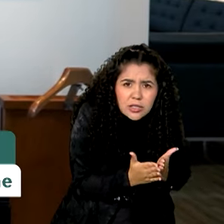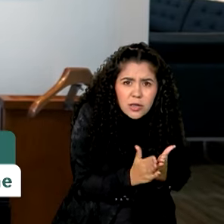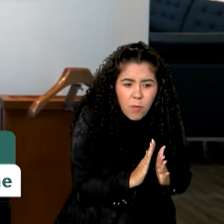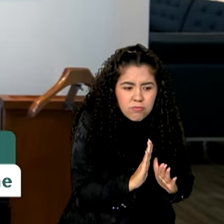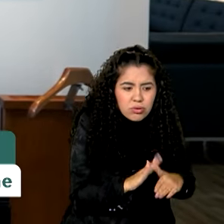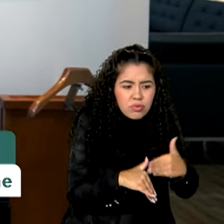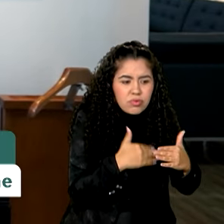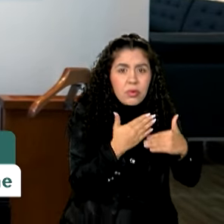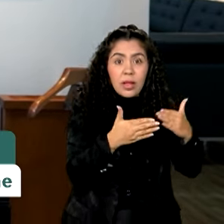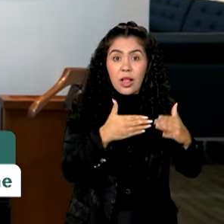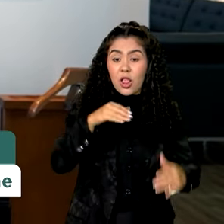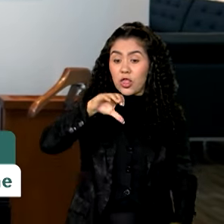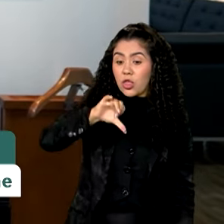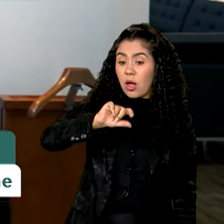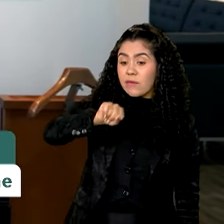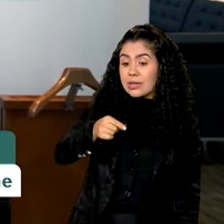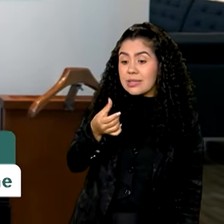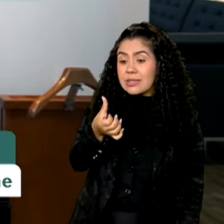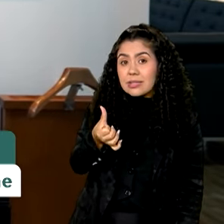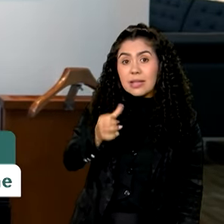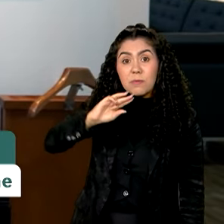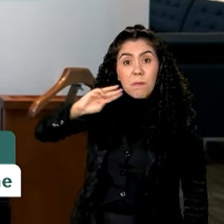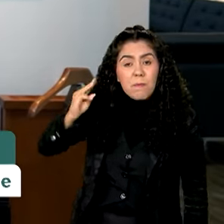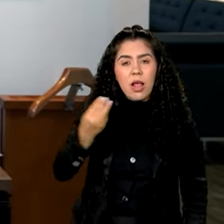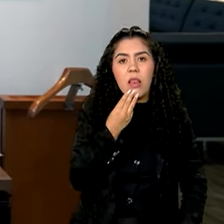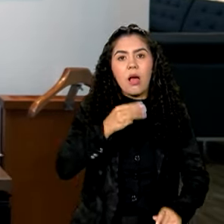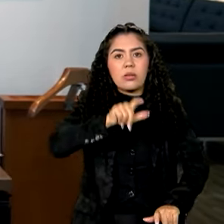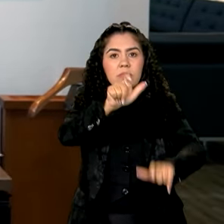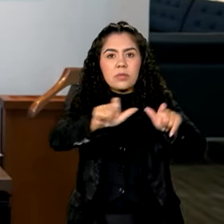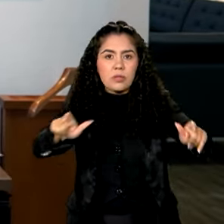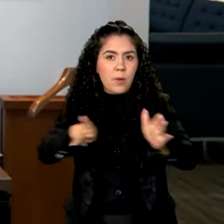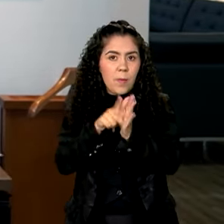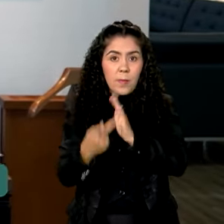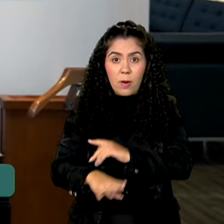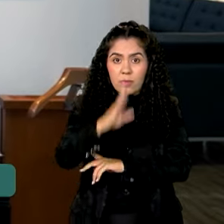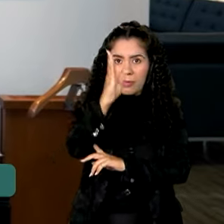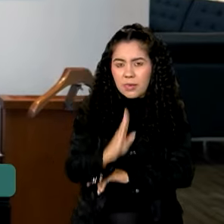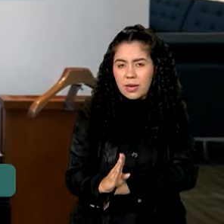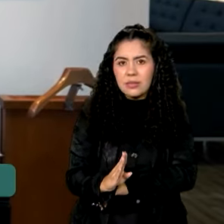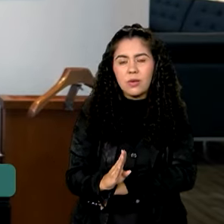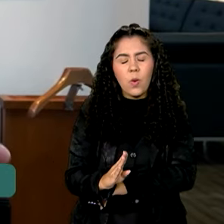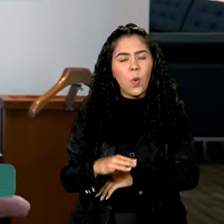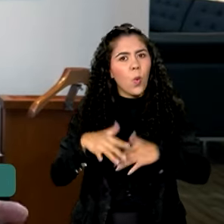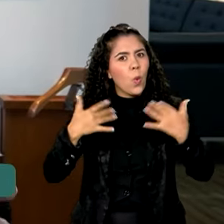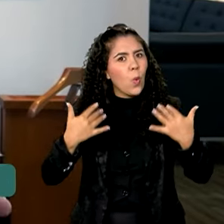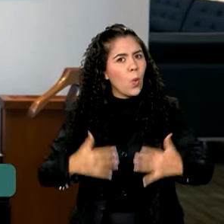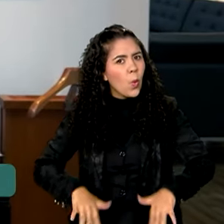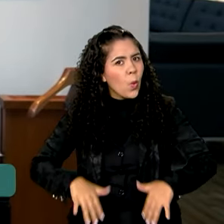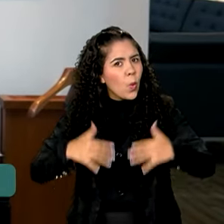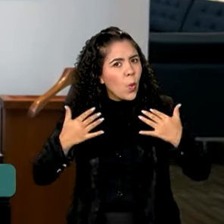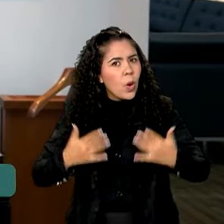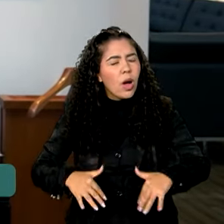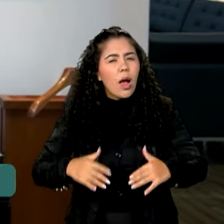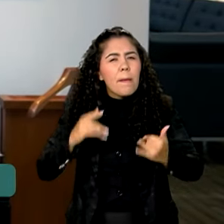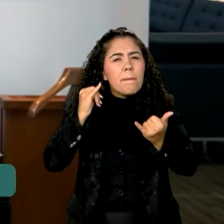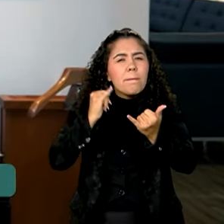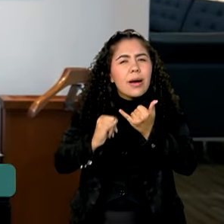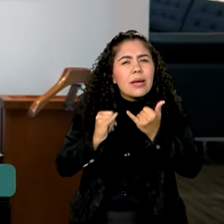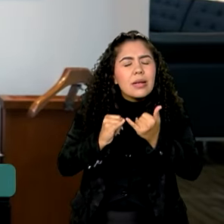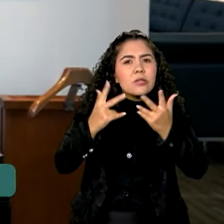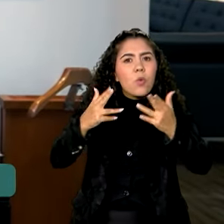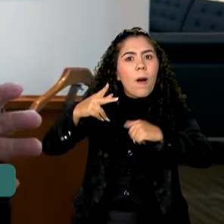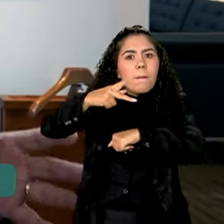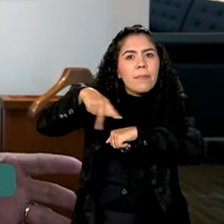,6 milhões de brasileiros e brasileiras. É quase um Portugal inteiro.